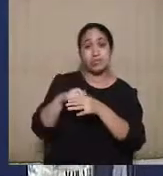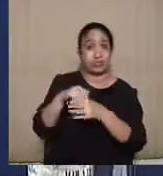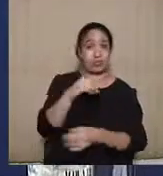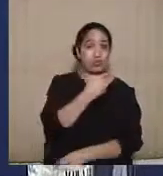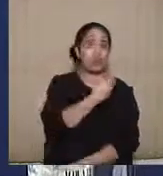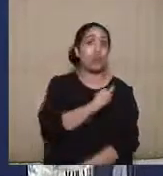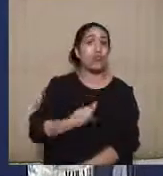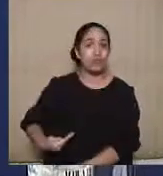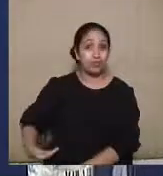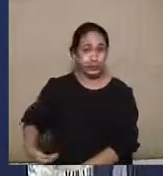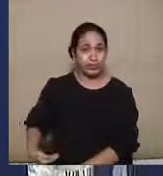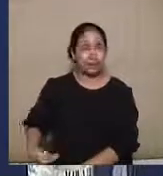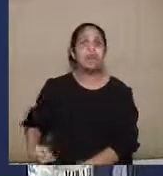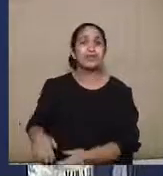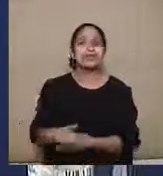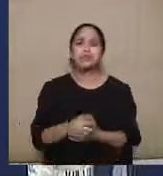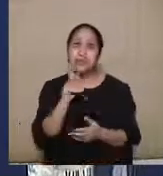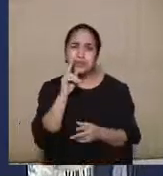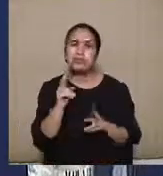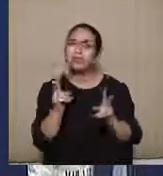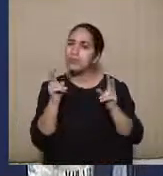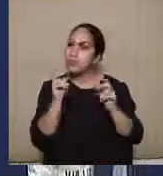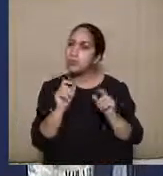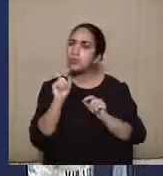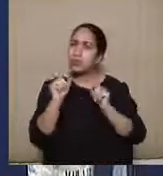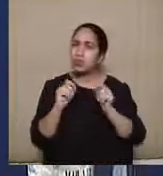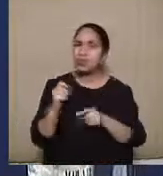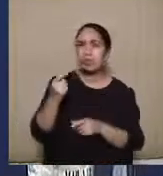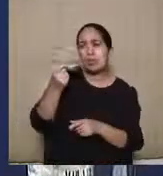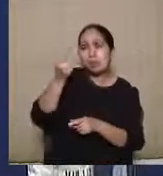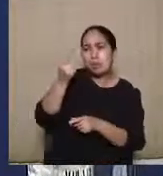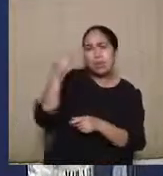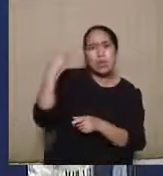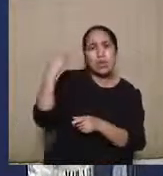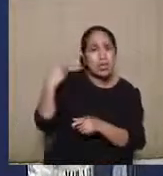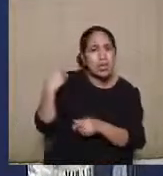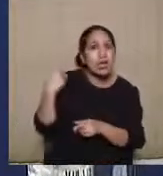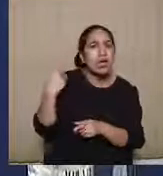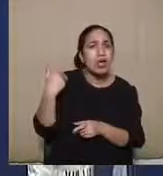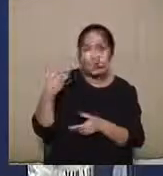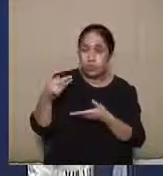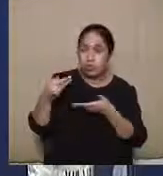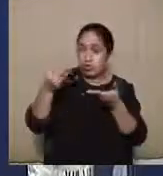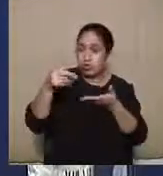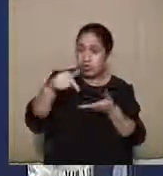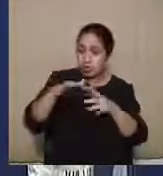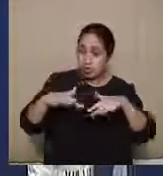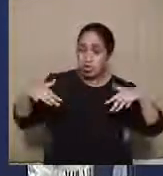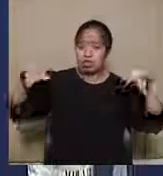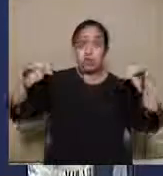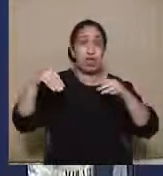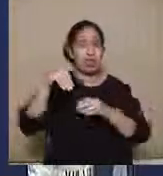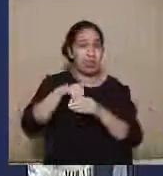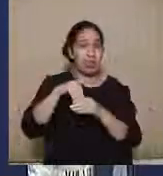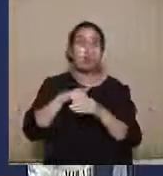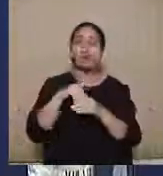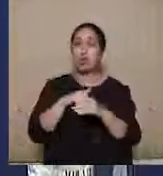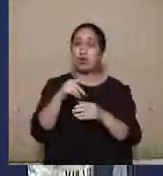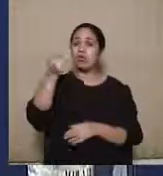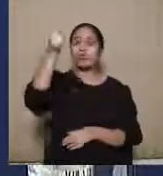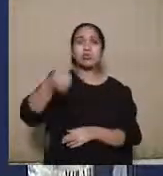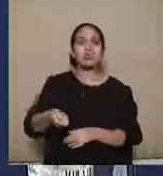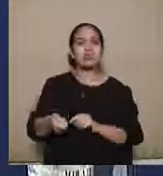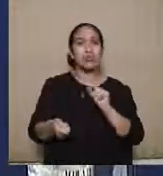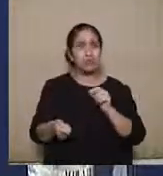governador. É interessante perceber que é uma matéria que foi trazida recentemente aqui ao Tribunal Regional Eleitoral, que decidiu, num